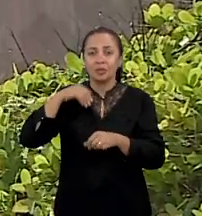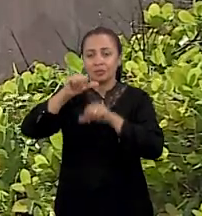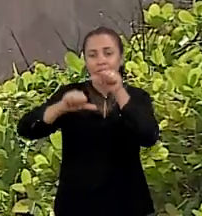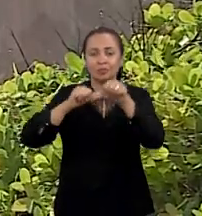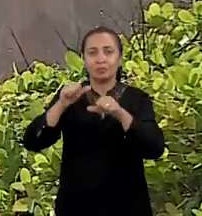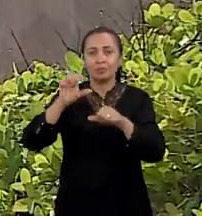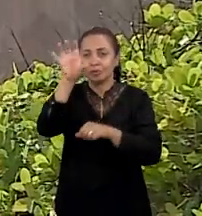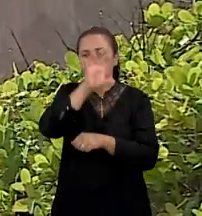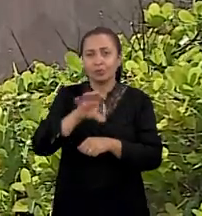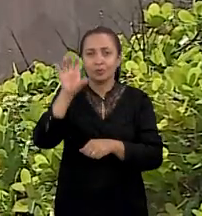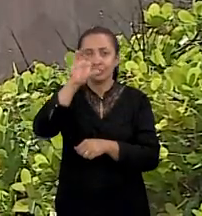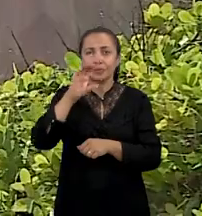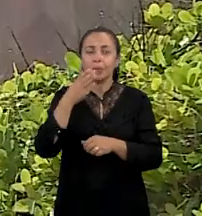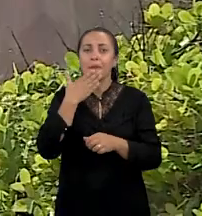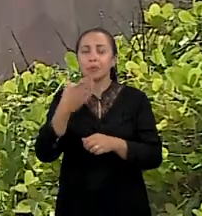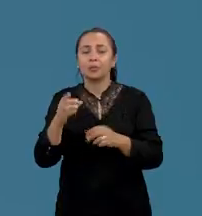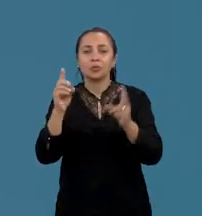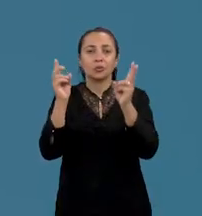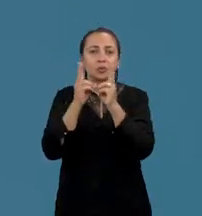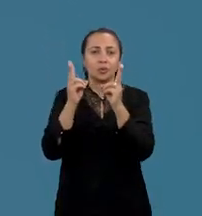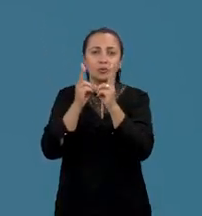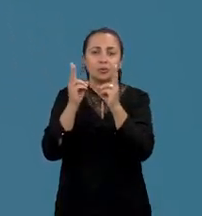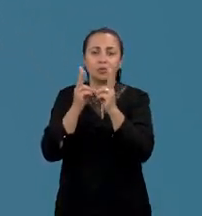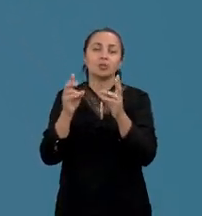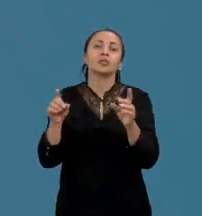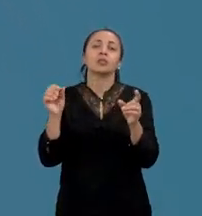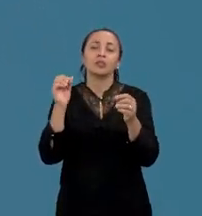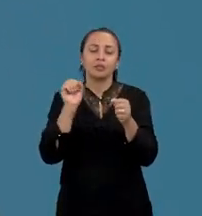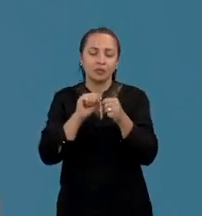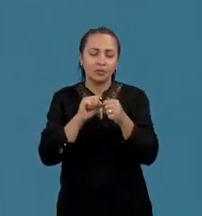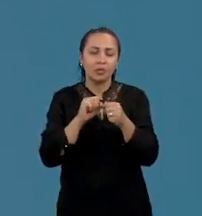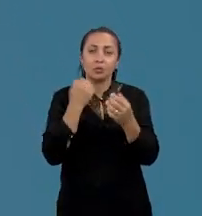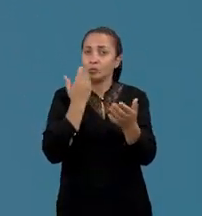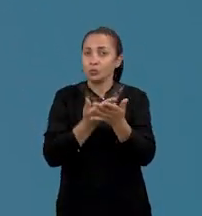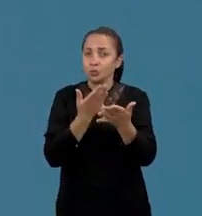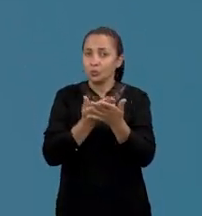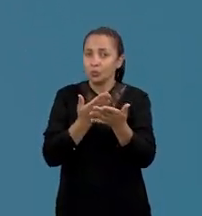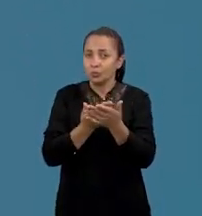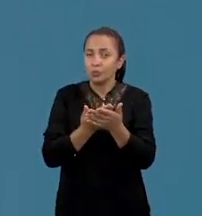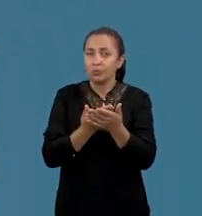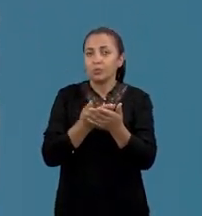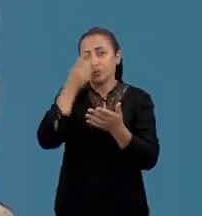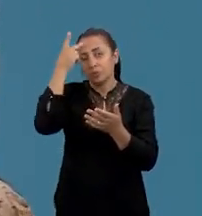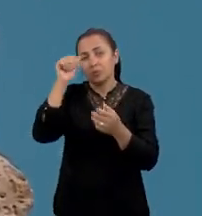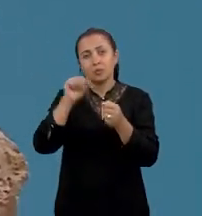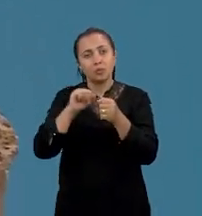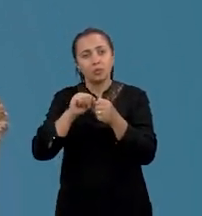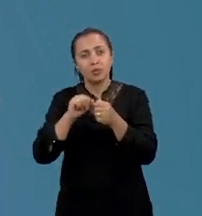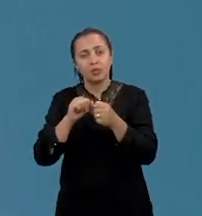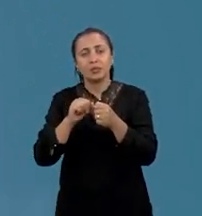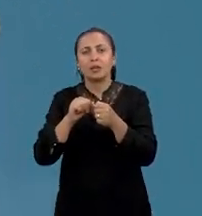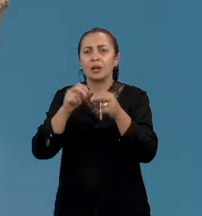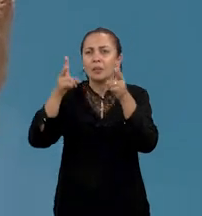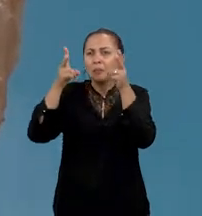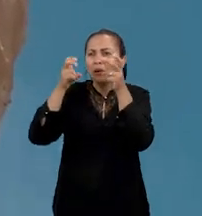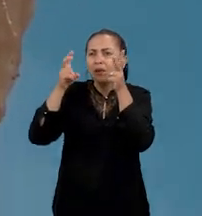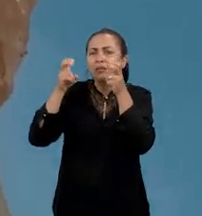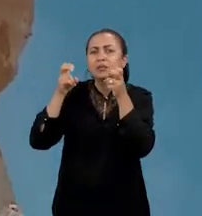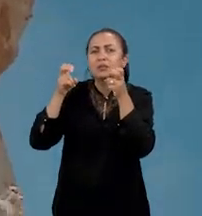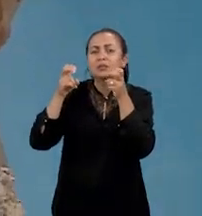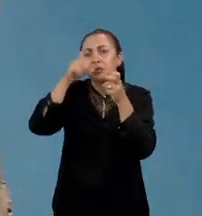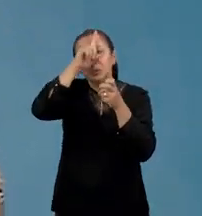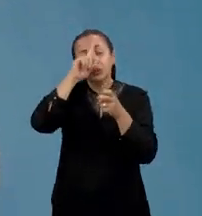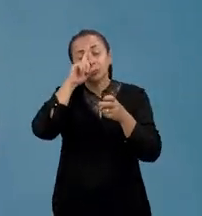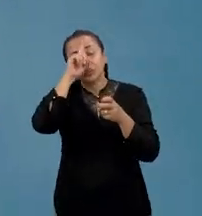solicitou que a UFRN elaborasse um estudo para fazer um diagnóstico